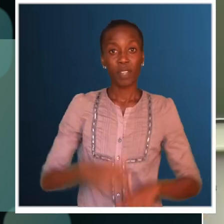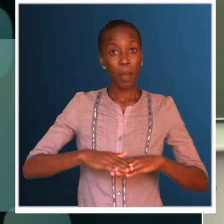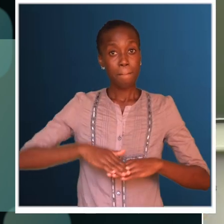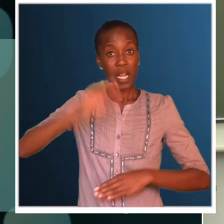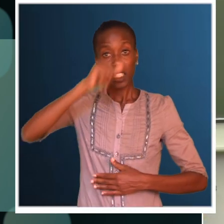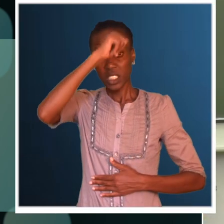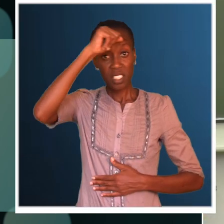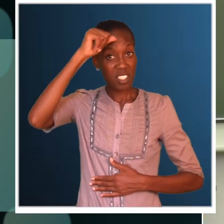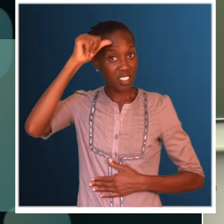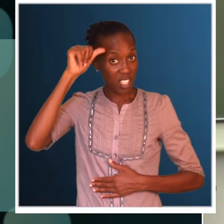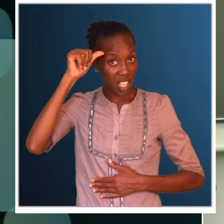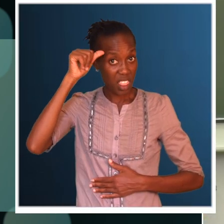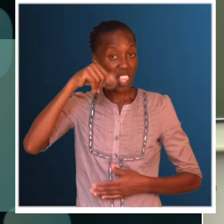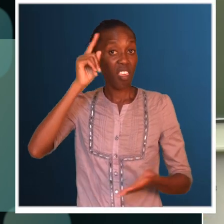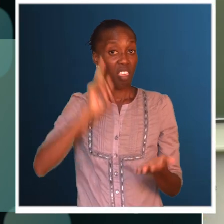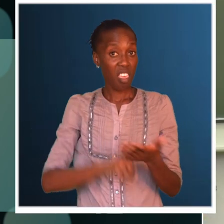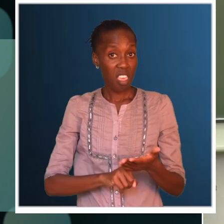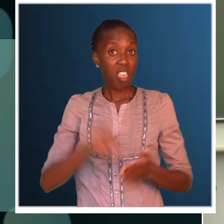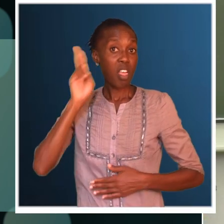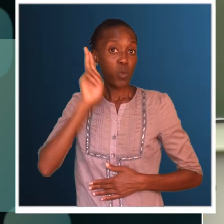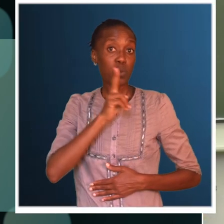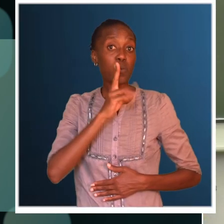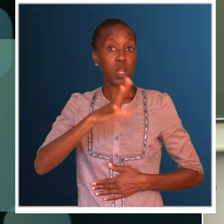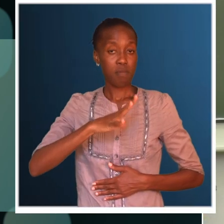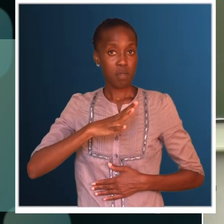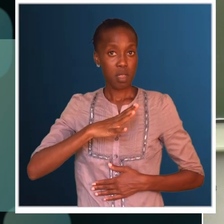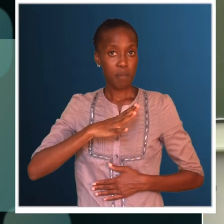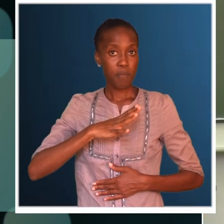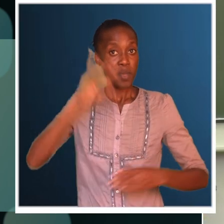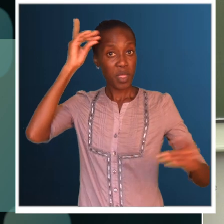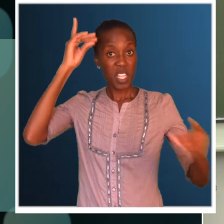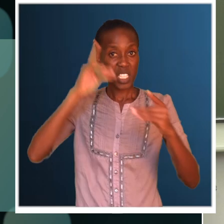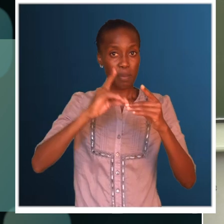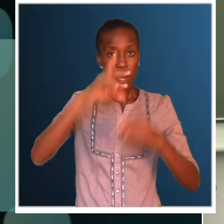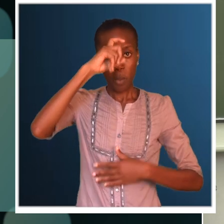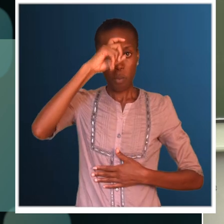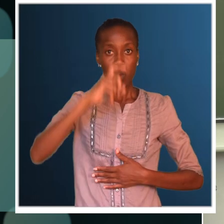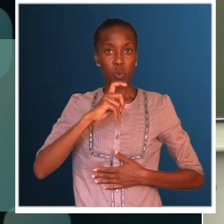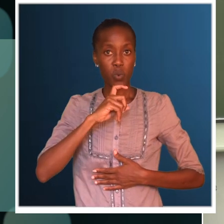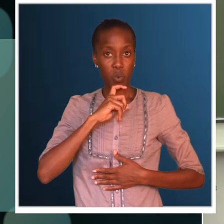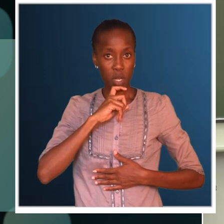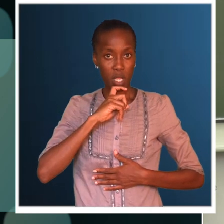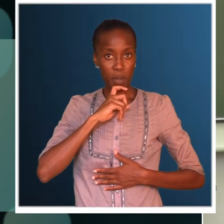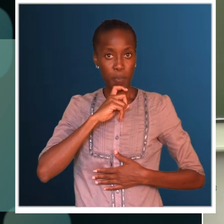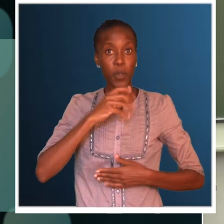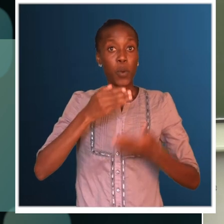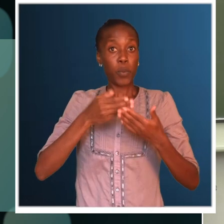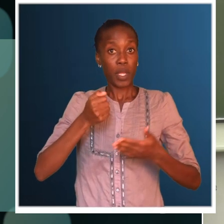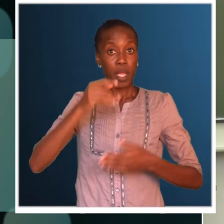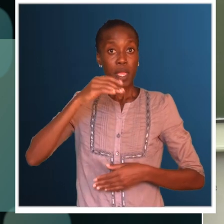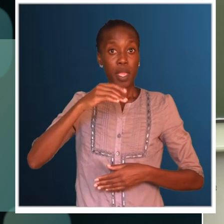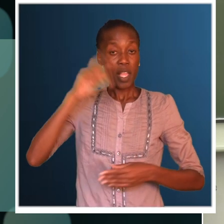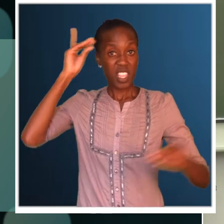A maior dificuldade que os surdos têm é até na disciplina de português, porque há disciplina de